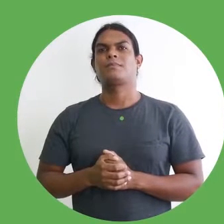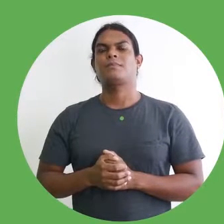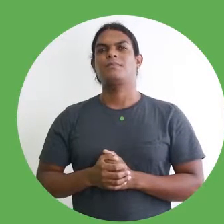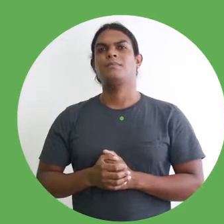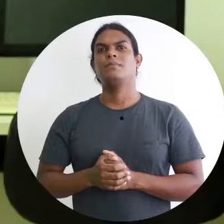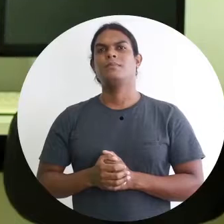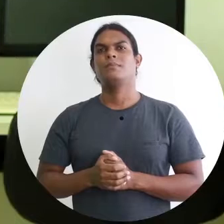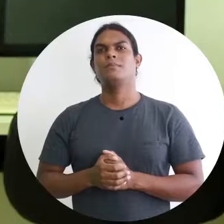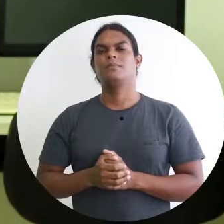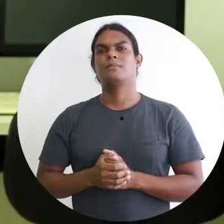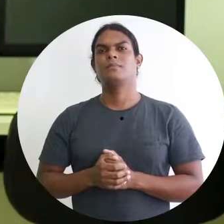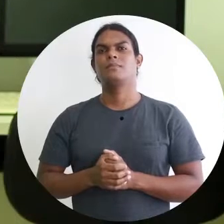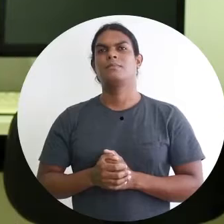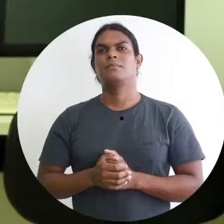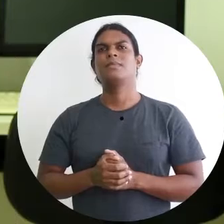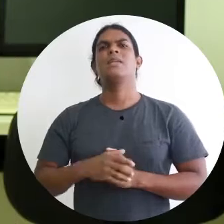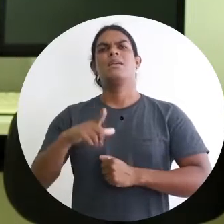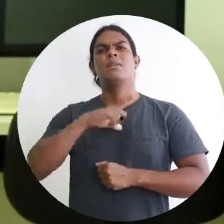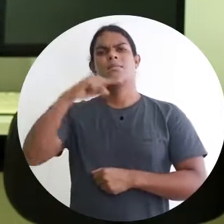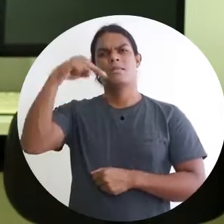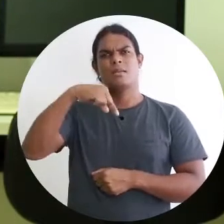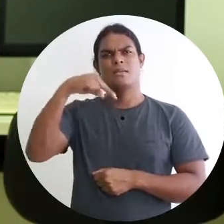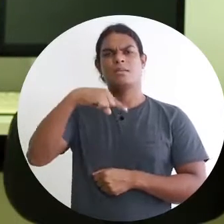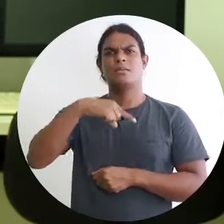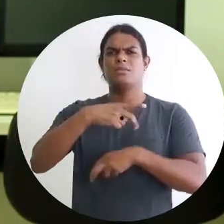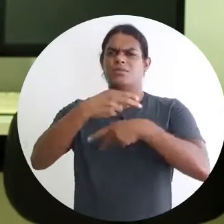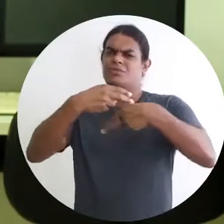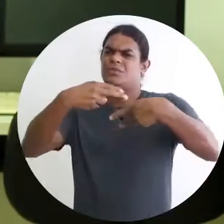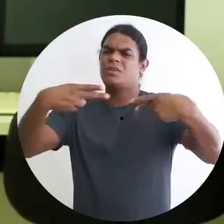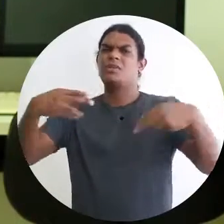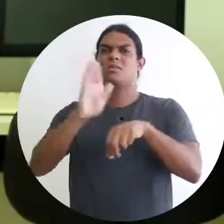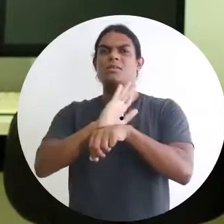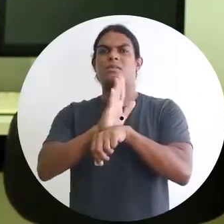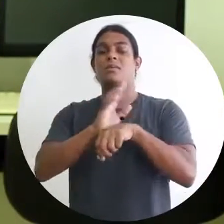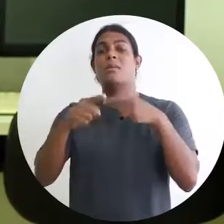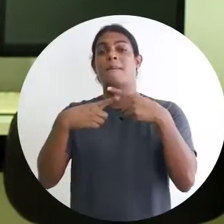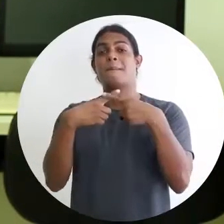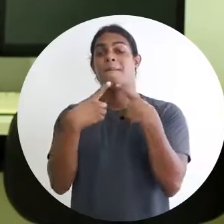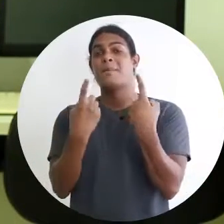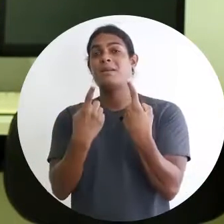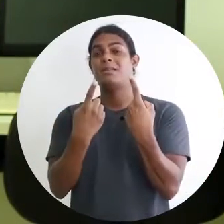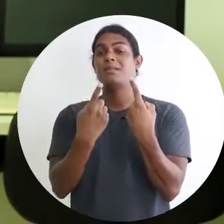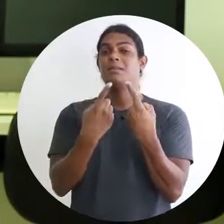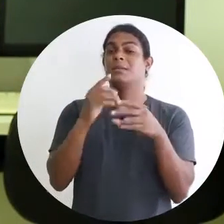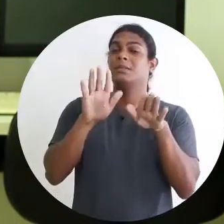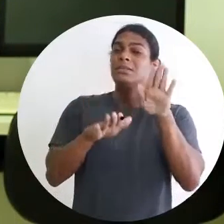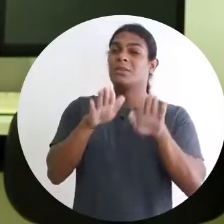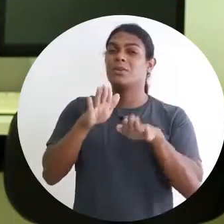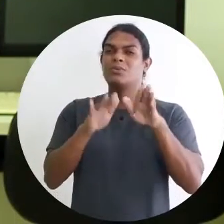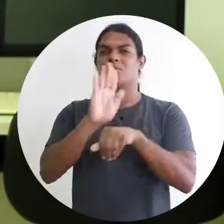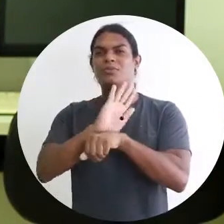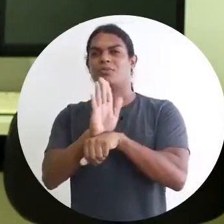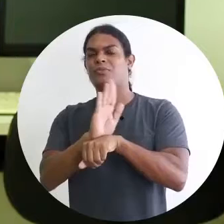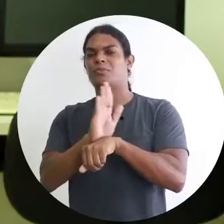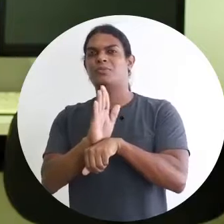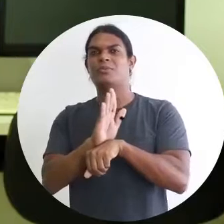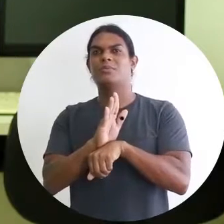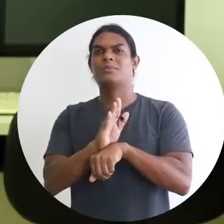salas. Ou seja, a gente tem grandes salas de cinema aqui no Estado, mas algumas exibições dessas salas são...